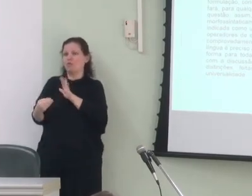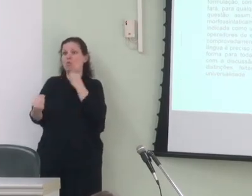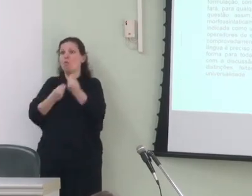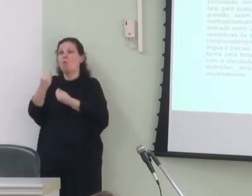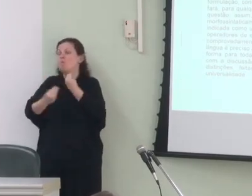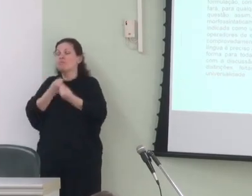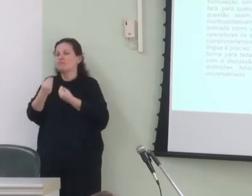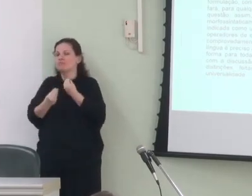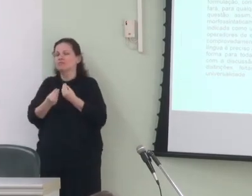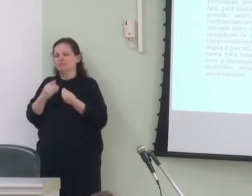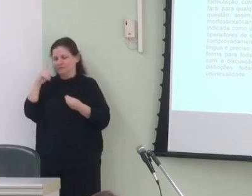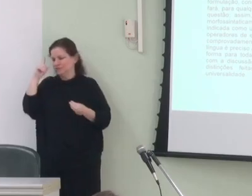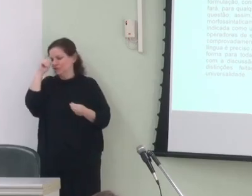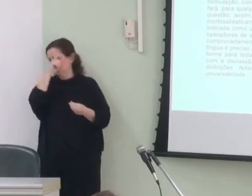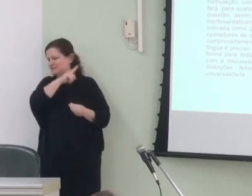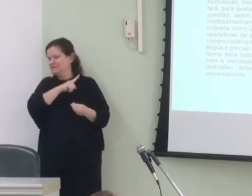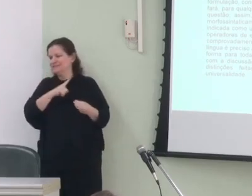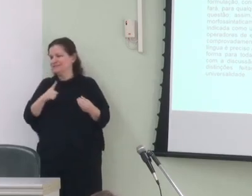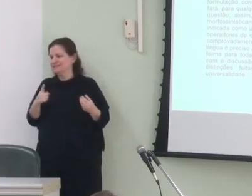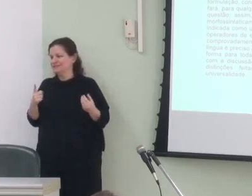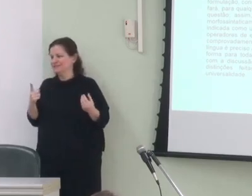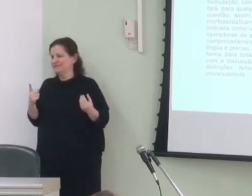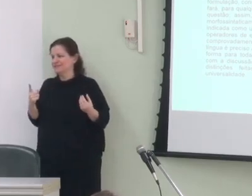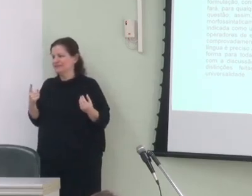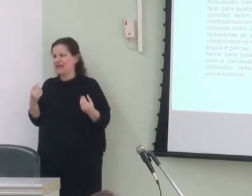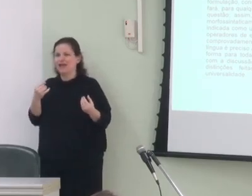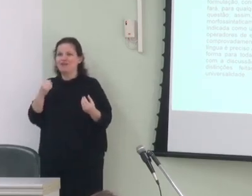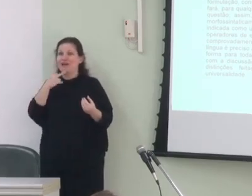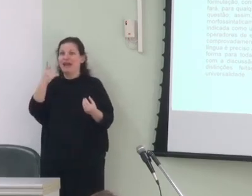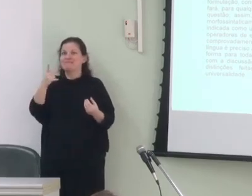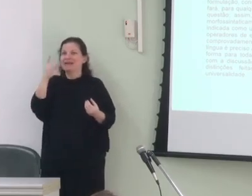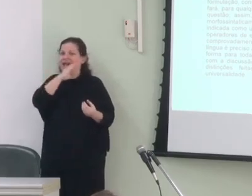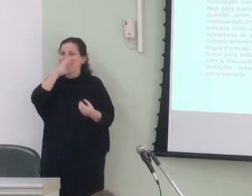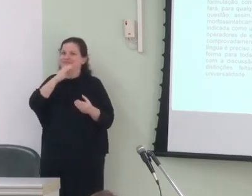apontam é difícil você me dar cinco minutos se não deixar eu falar depressa